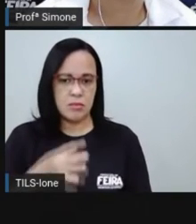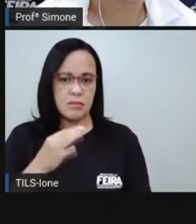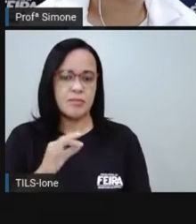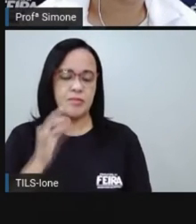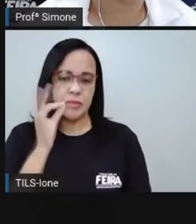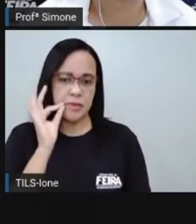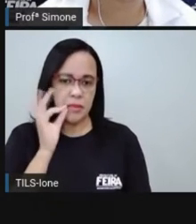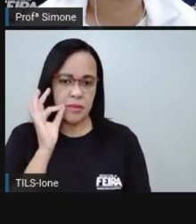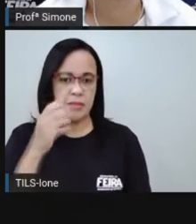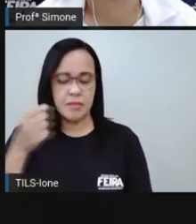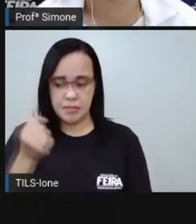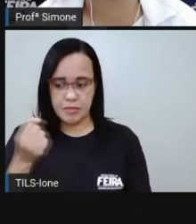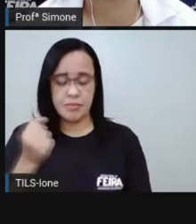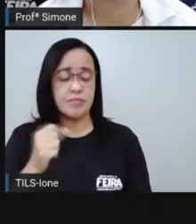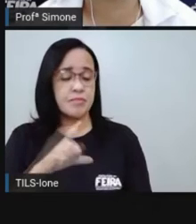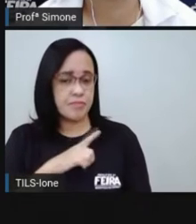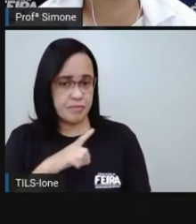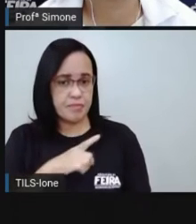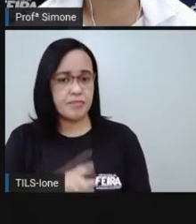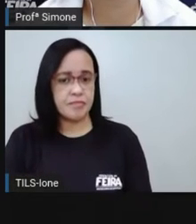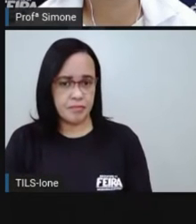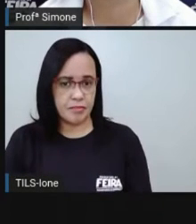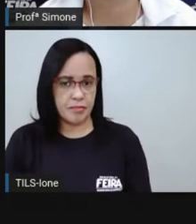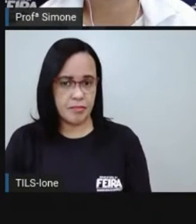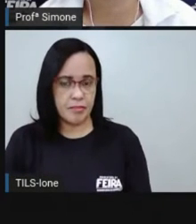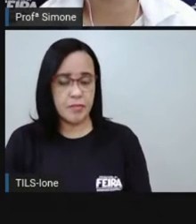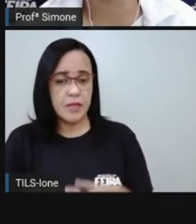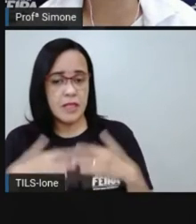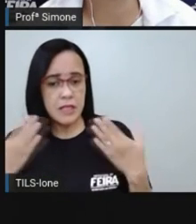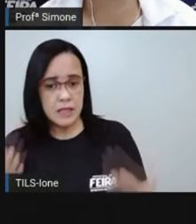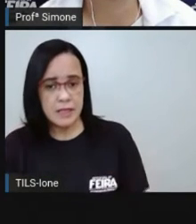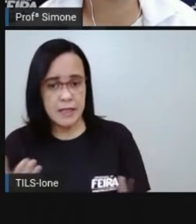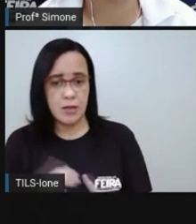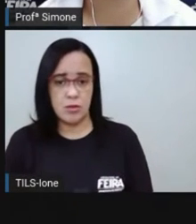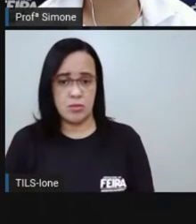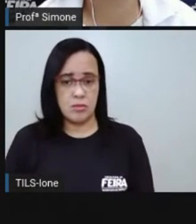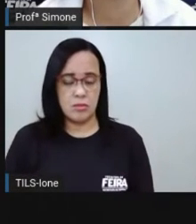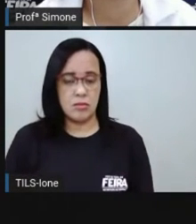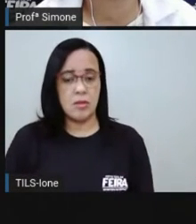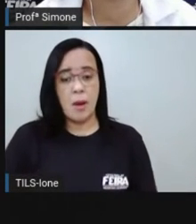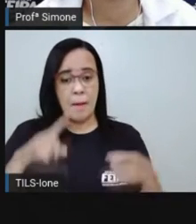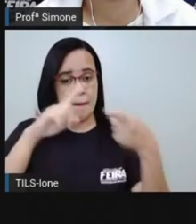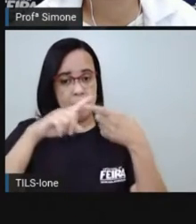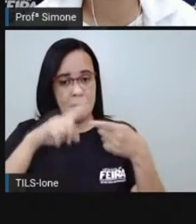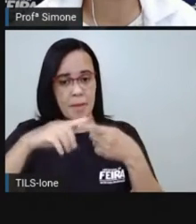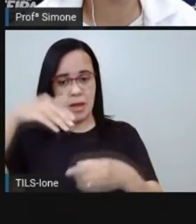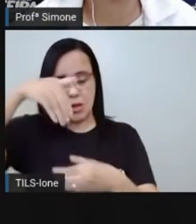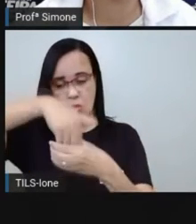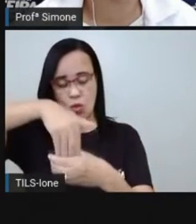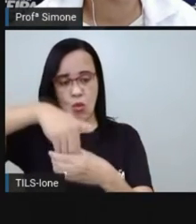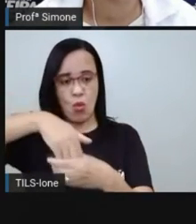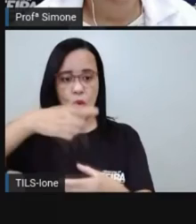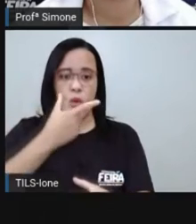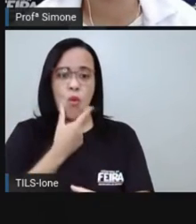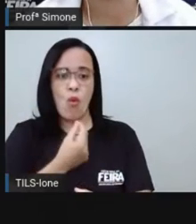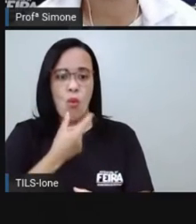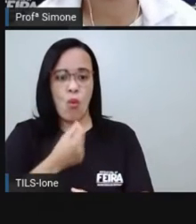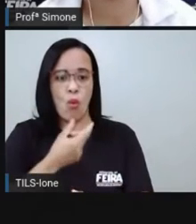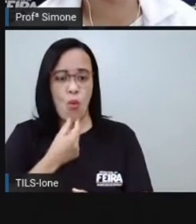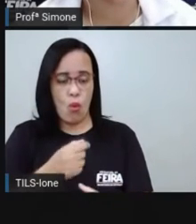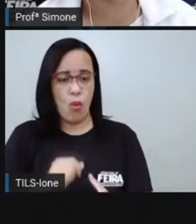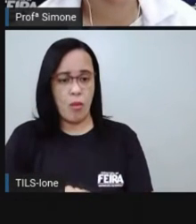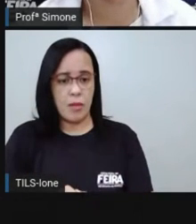se tornava presidente, na outra eleição era um candidato mineiro. E